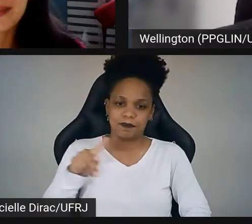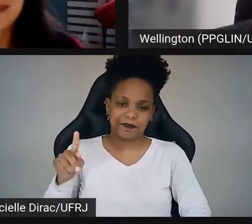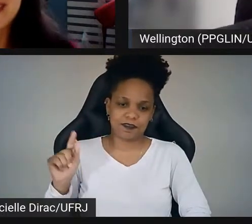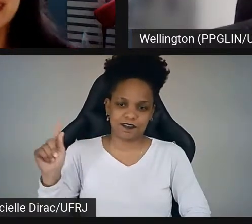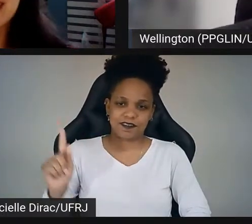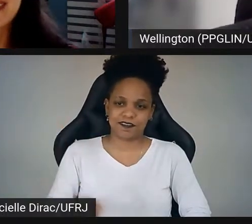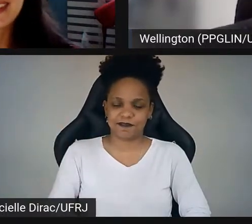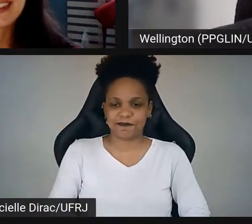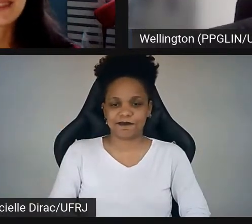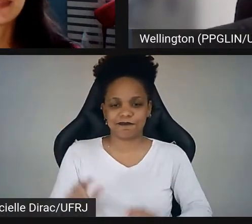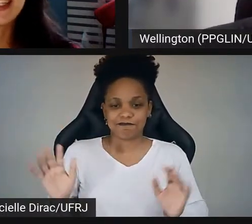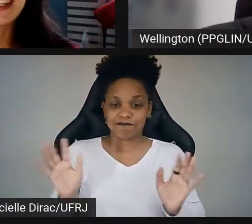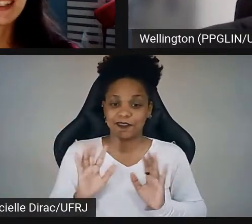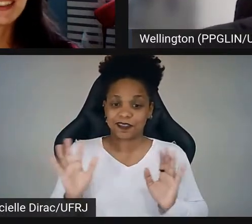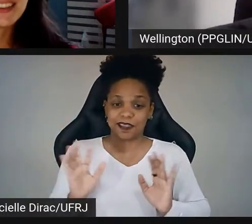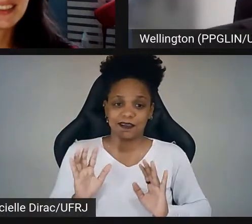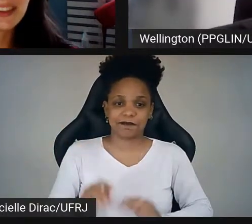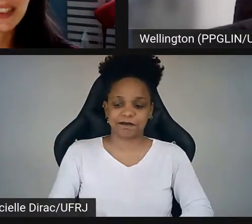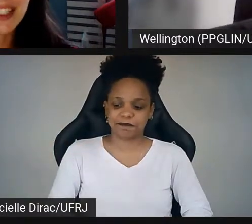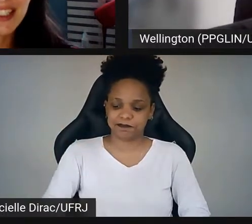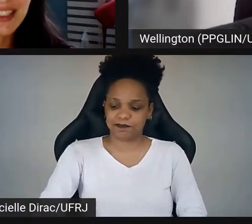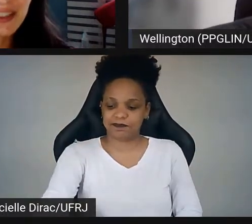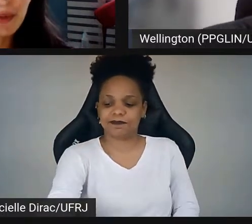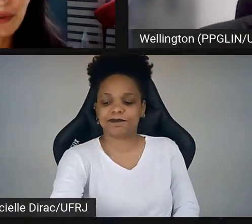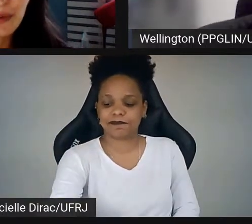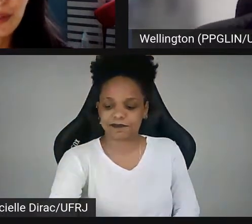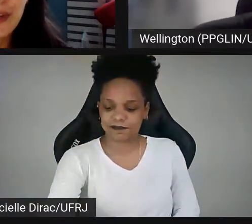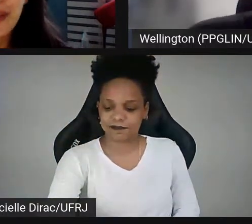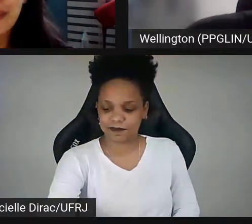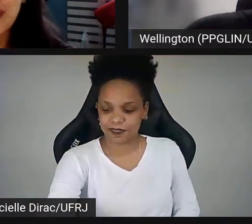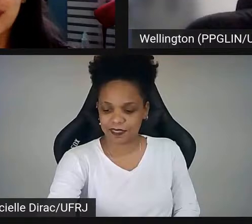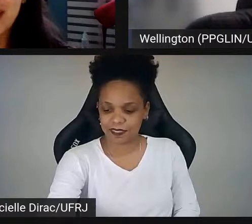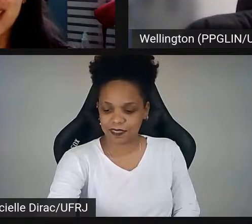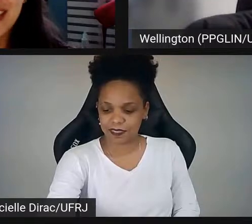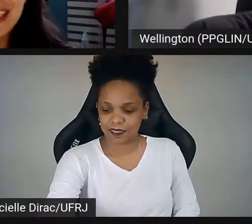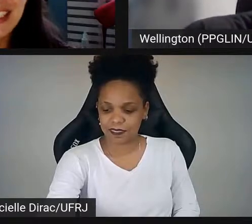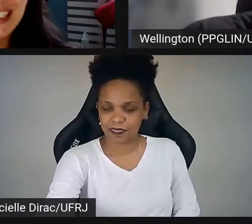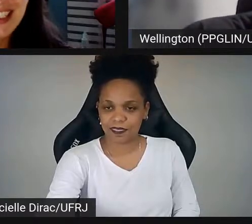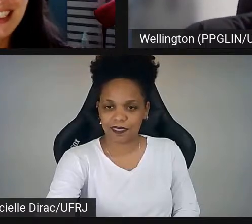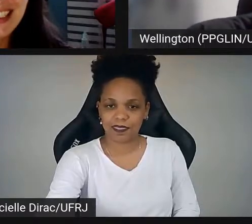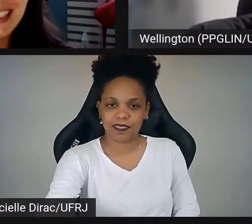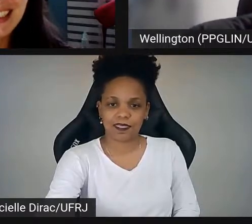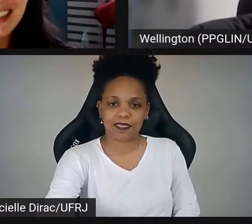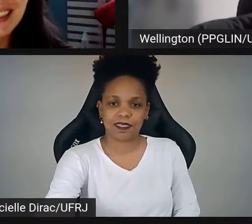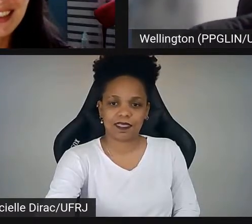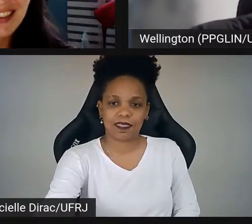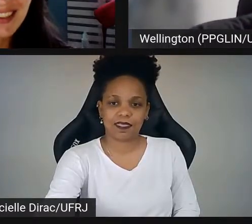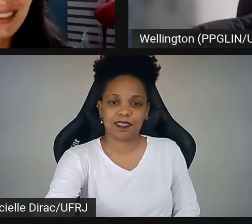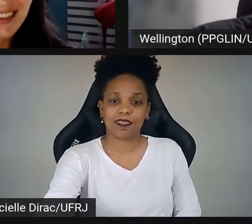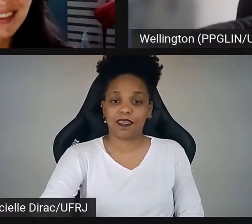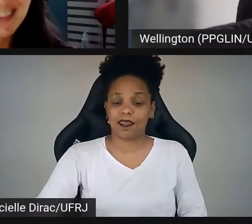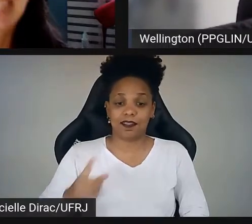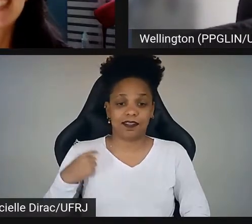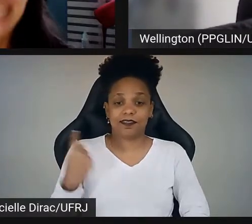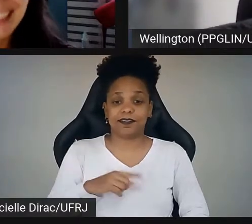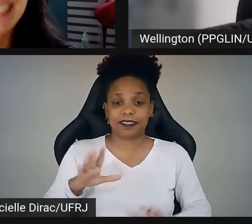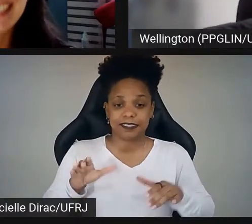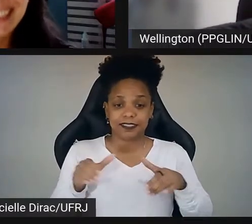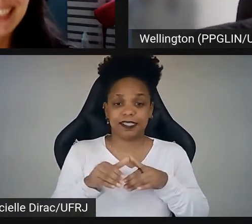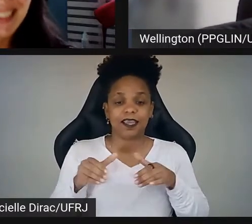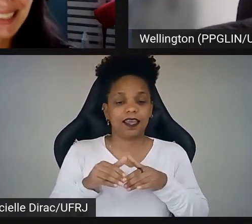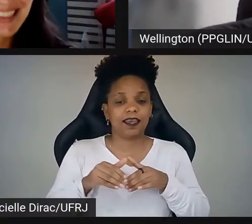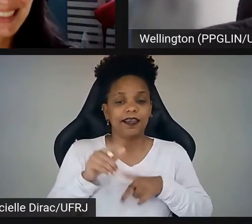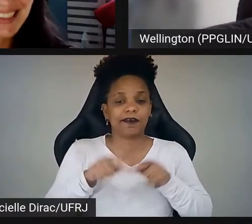obrigado, Júlia. Obrigado, Júlia. Obrigada. Eu te agradeço por vir falar um pouquinho aqui para a gente. Da nossa comissão, da nossa comissão de